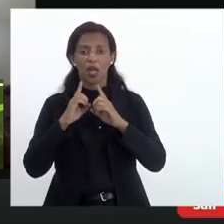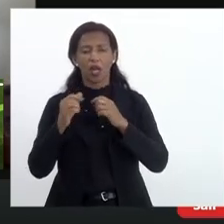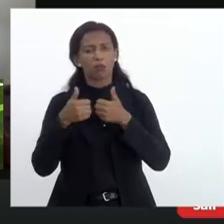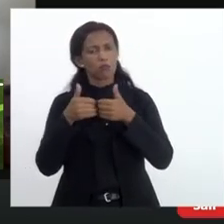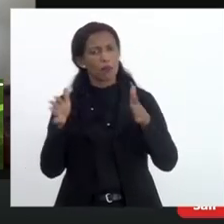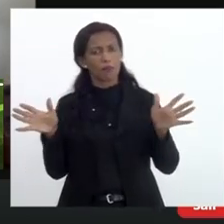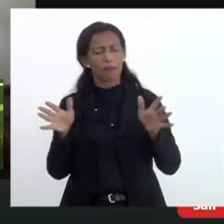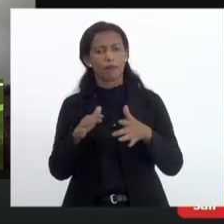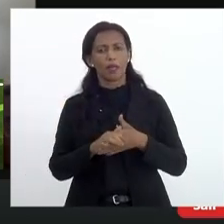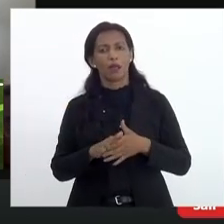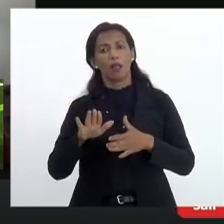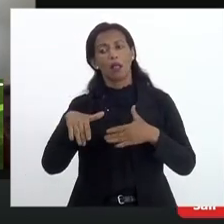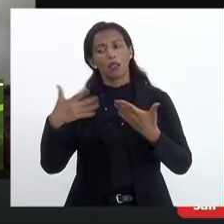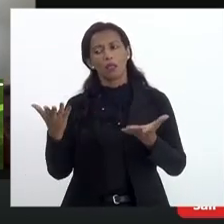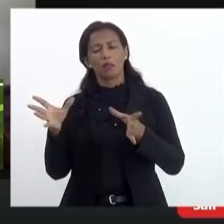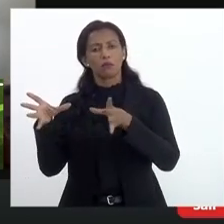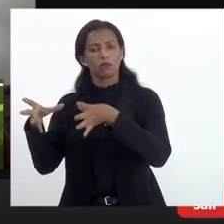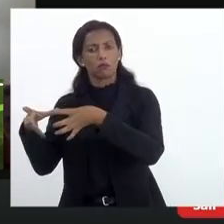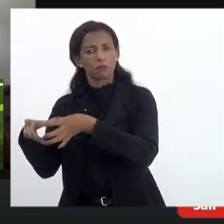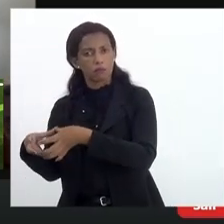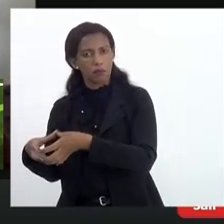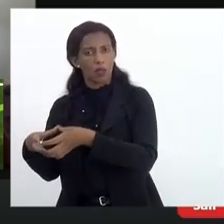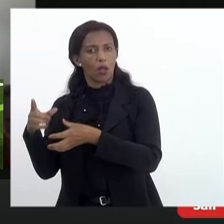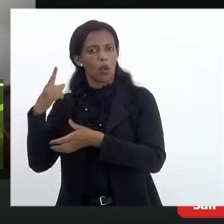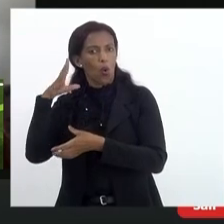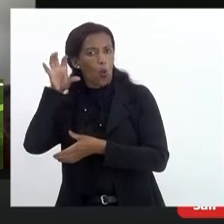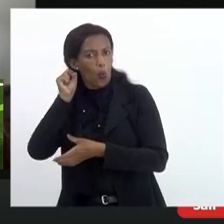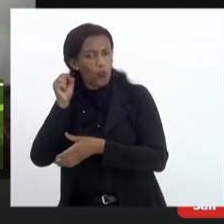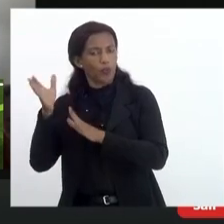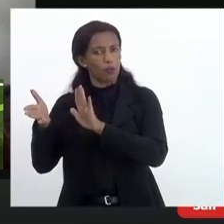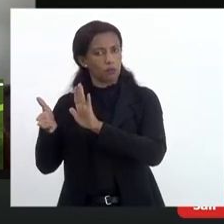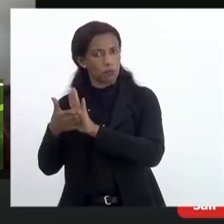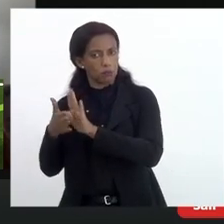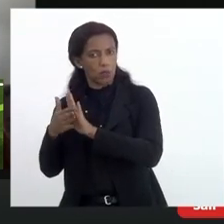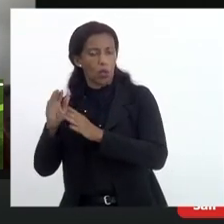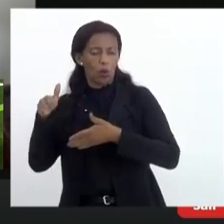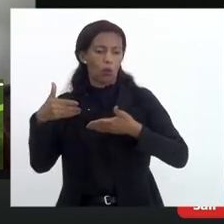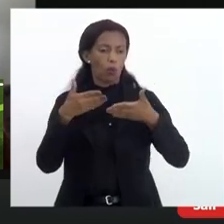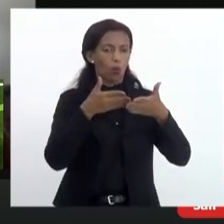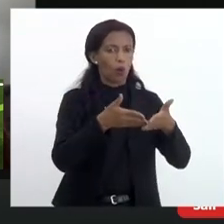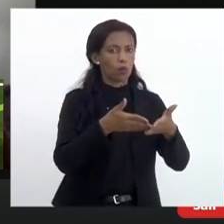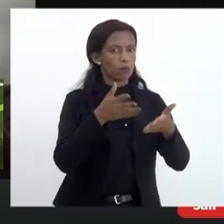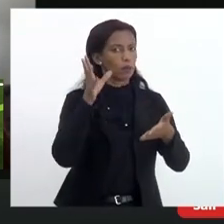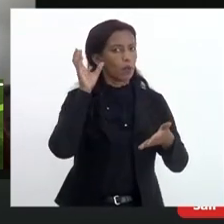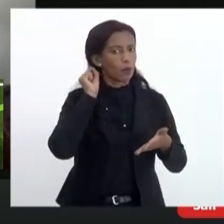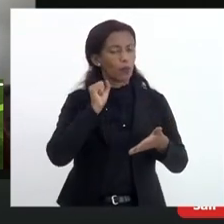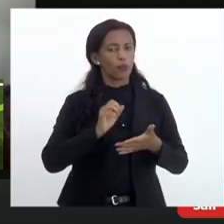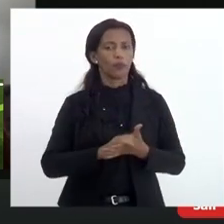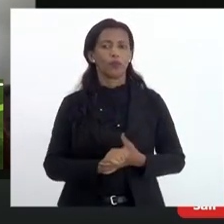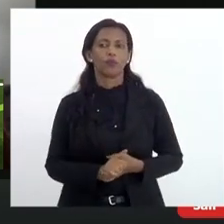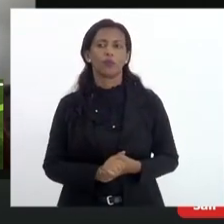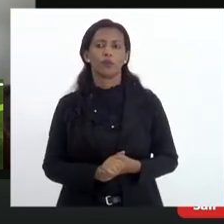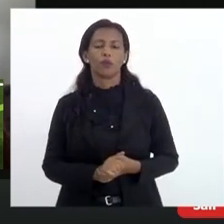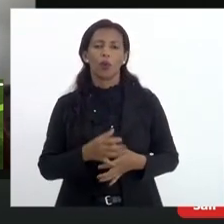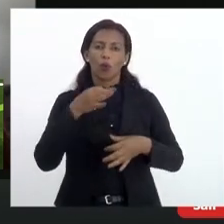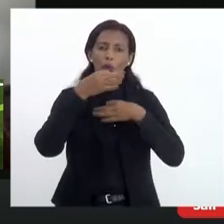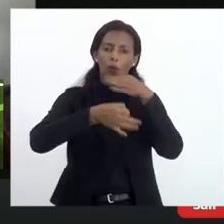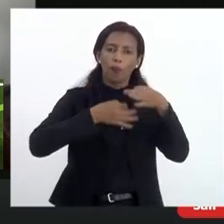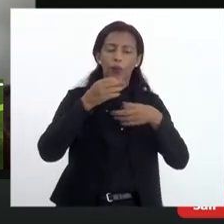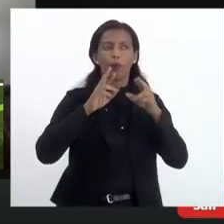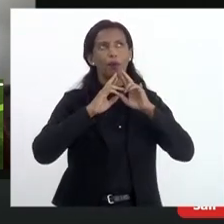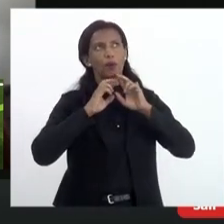aberto, tanto para ouvir as demandas, quanto para ouvir sugestões,